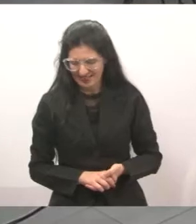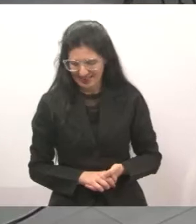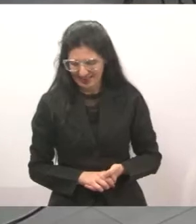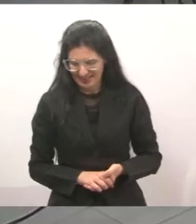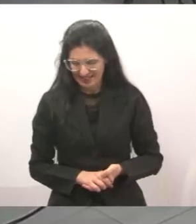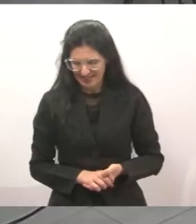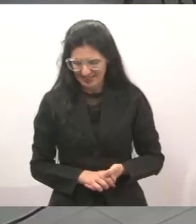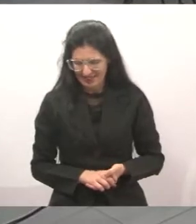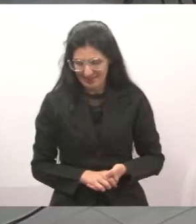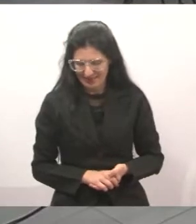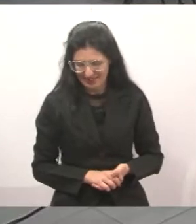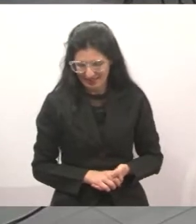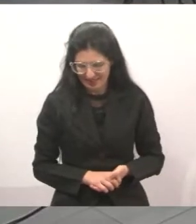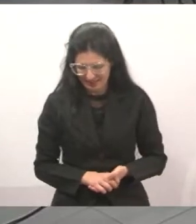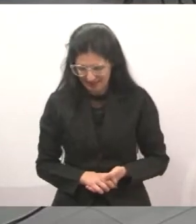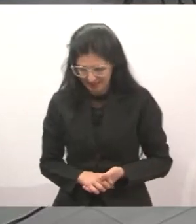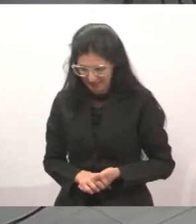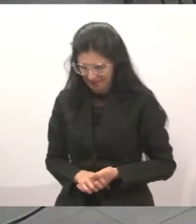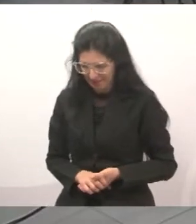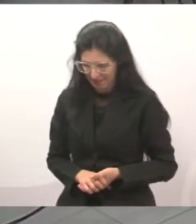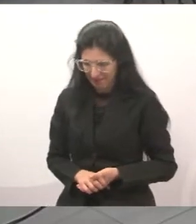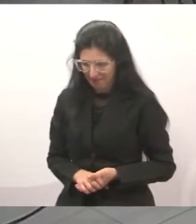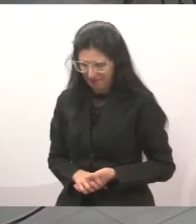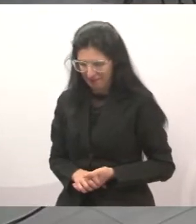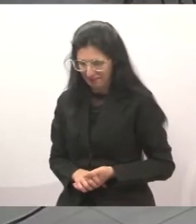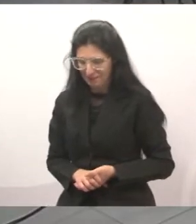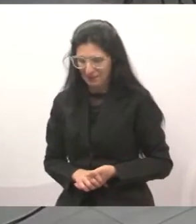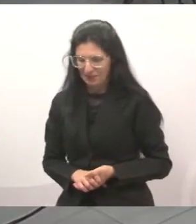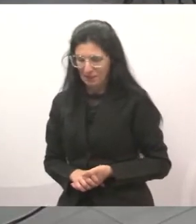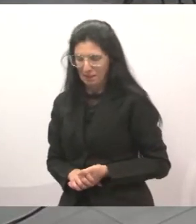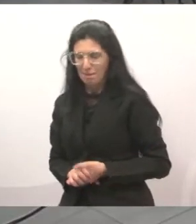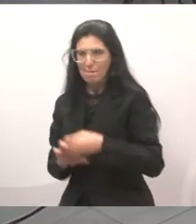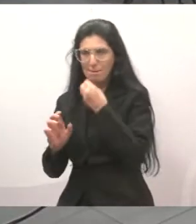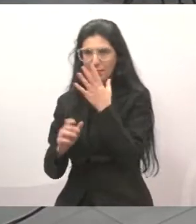Senhoras e senhores, boa tarde a todos.